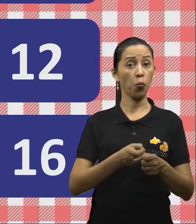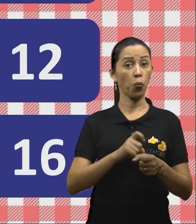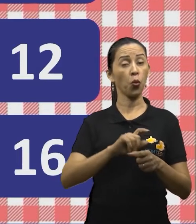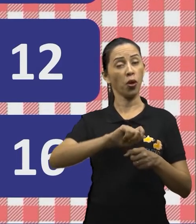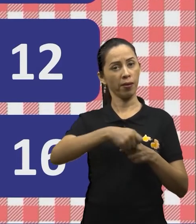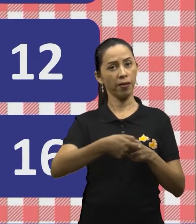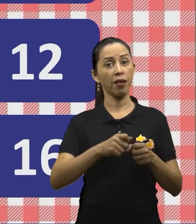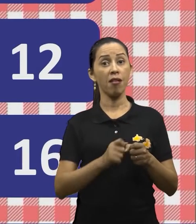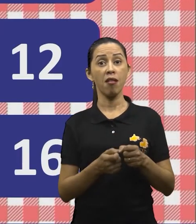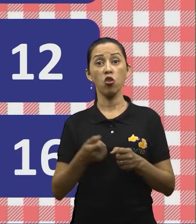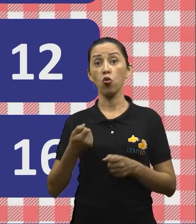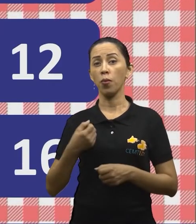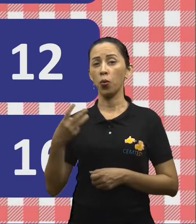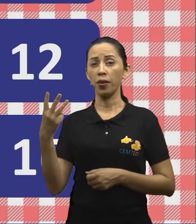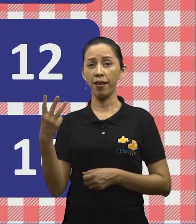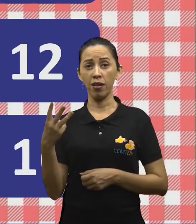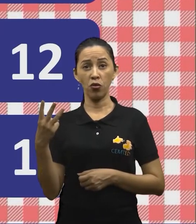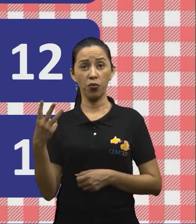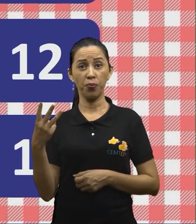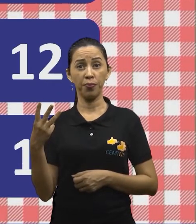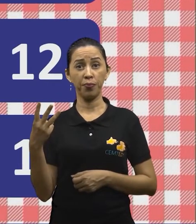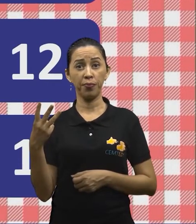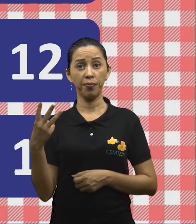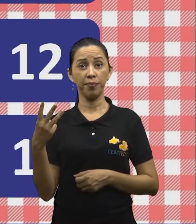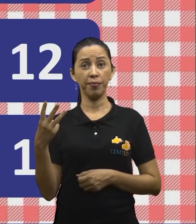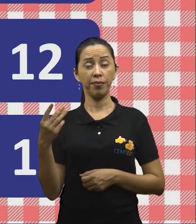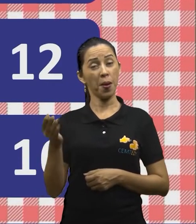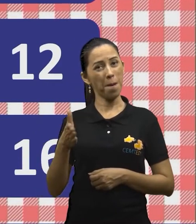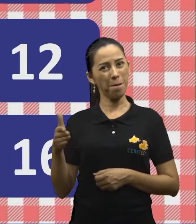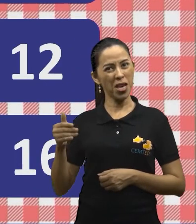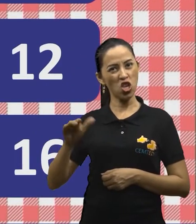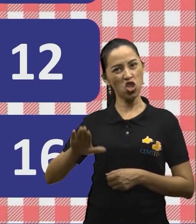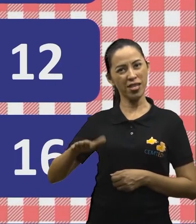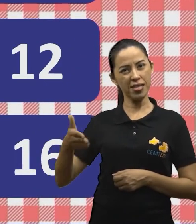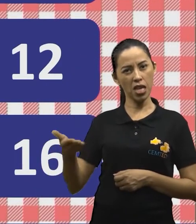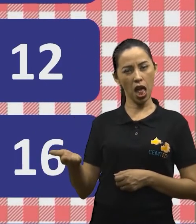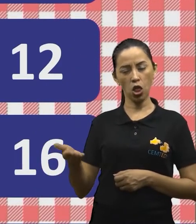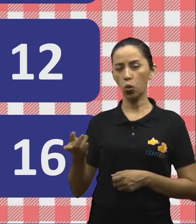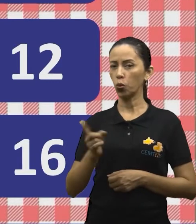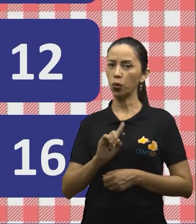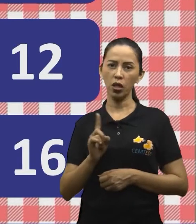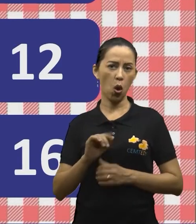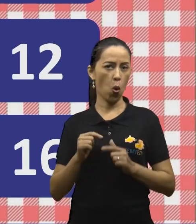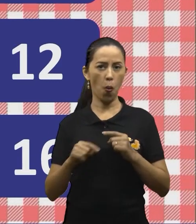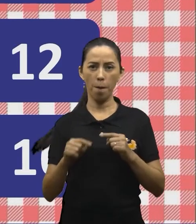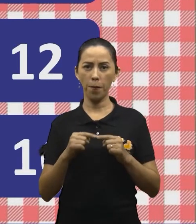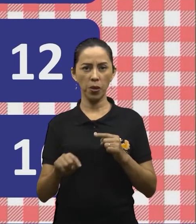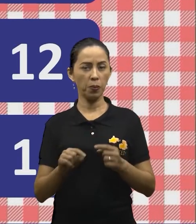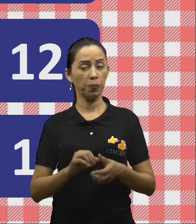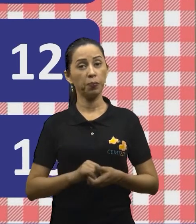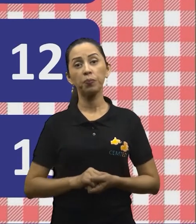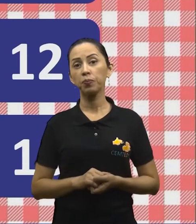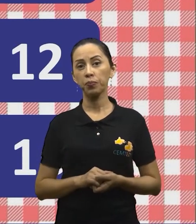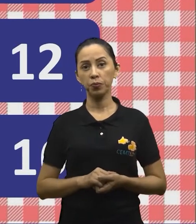Peixe assado. Não são os pares. Vamos lá! 13